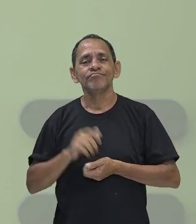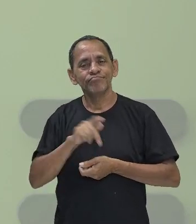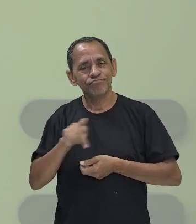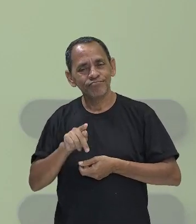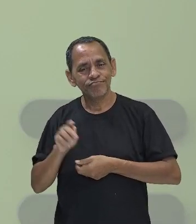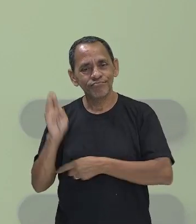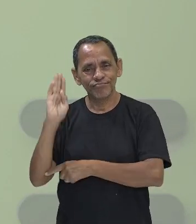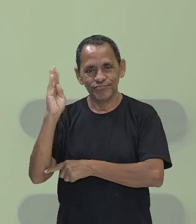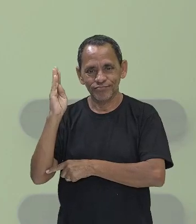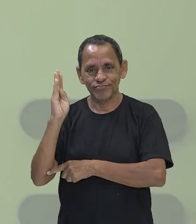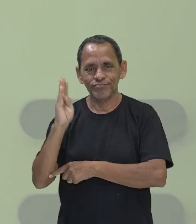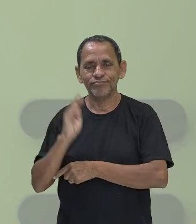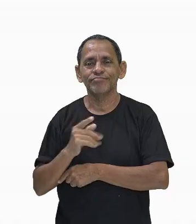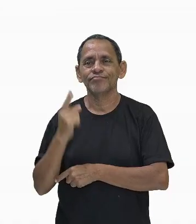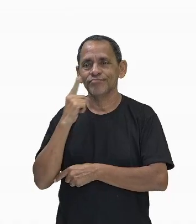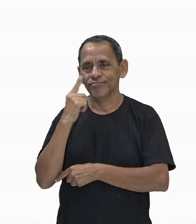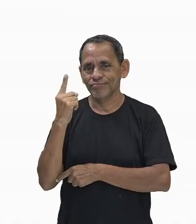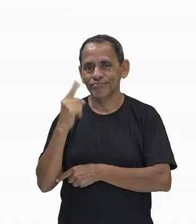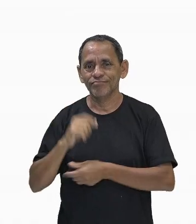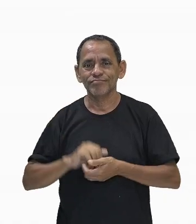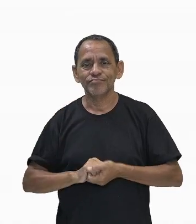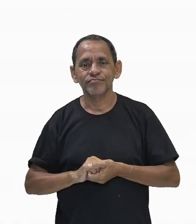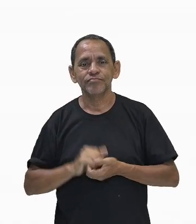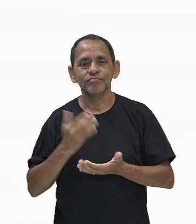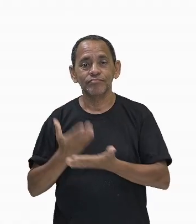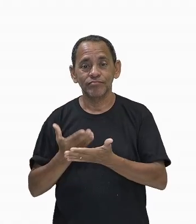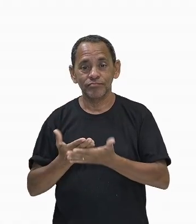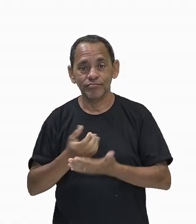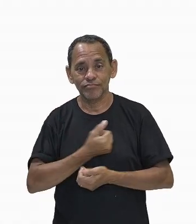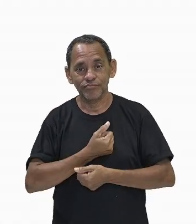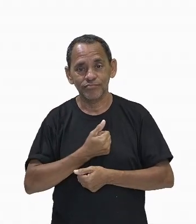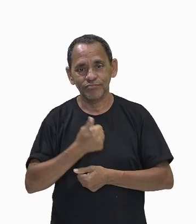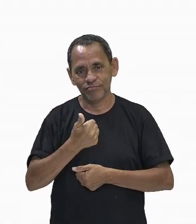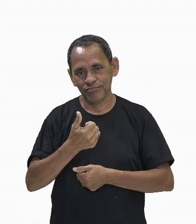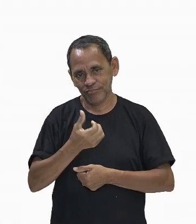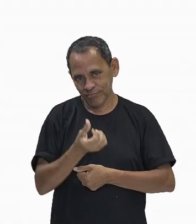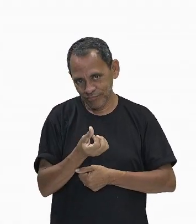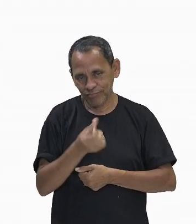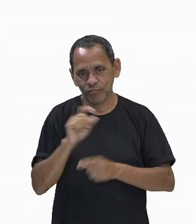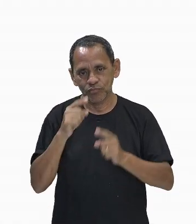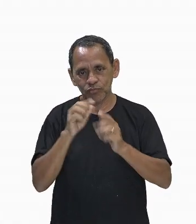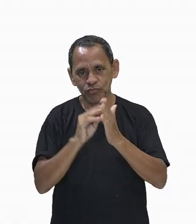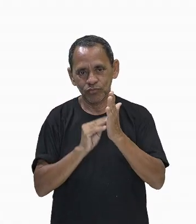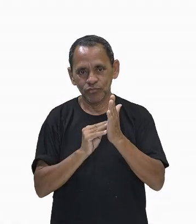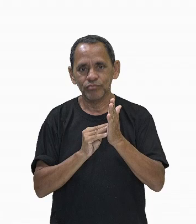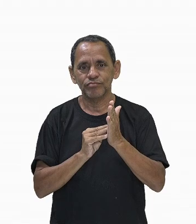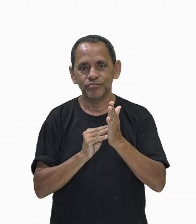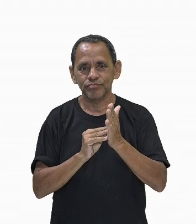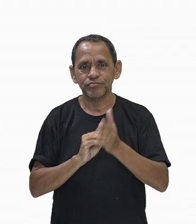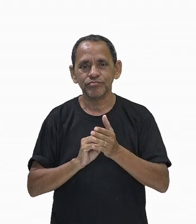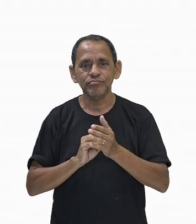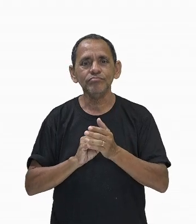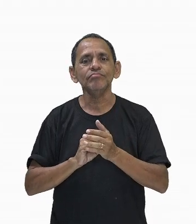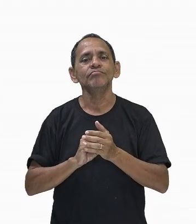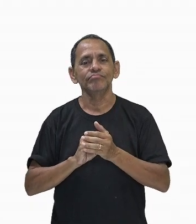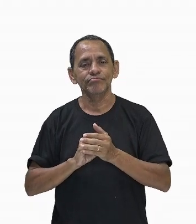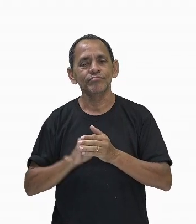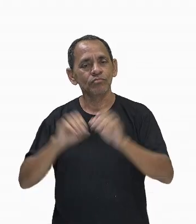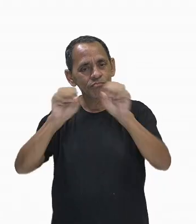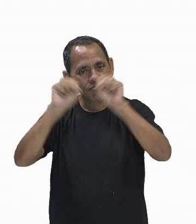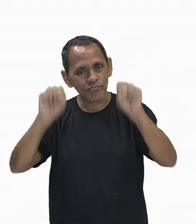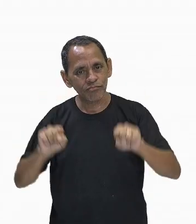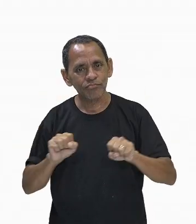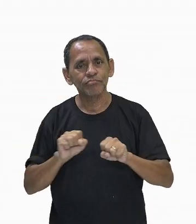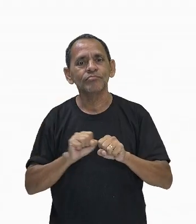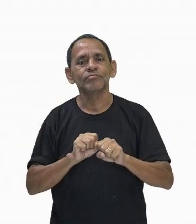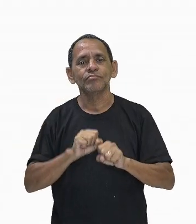vamos conhecer a nossa aula de hoje. Aula número 16, cujo objeto de conhecimento é Sistema Imunológico e